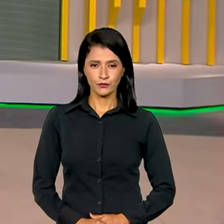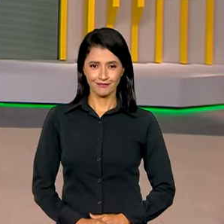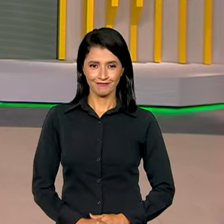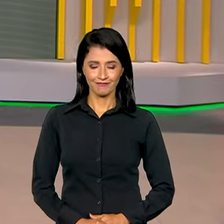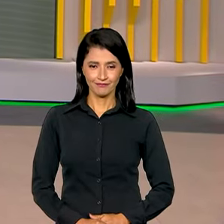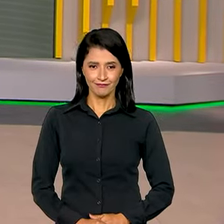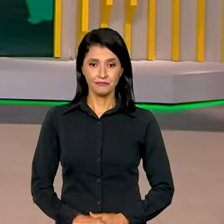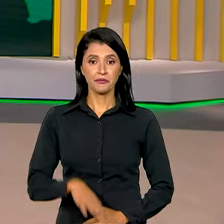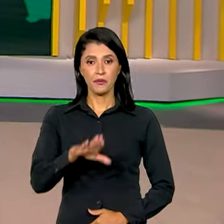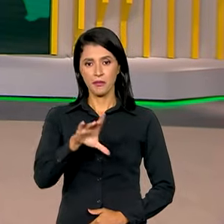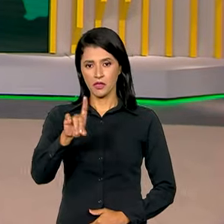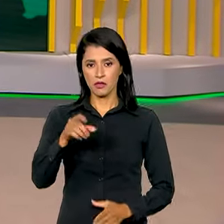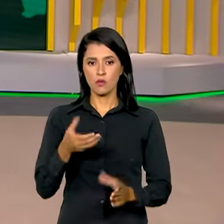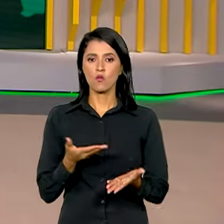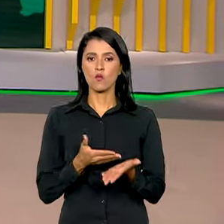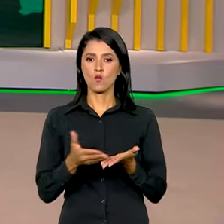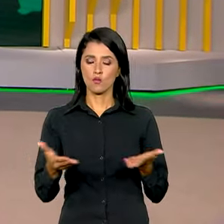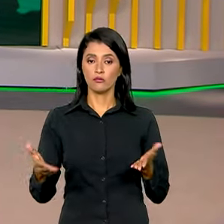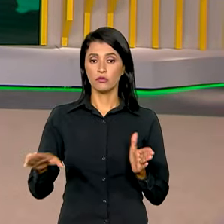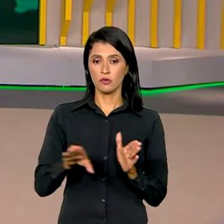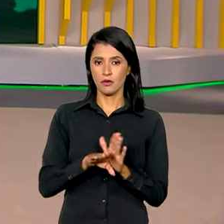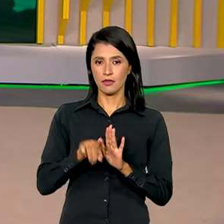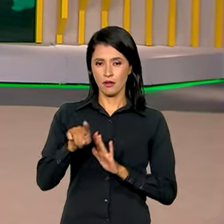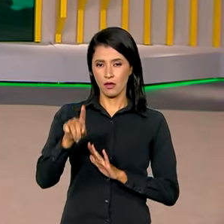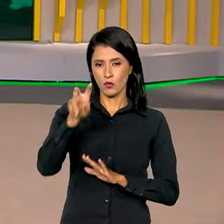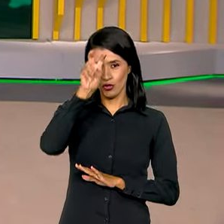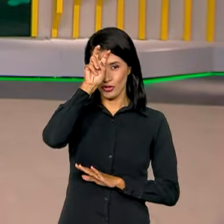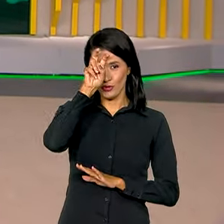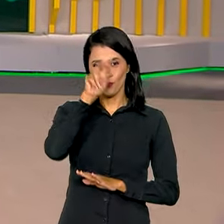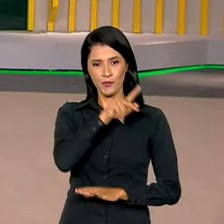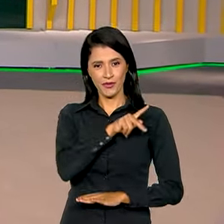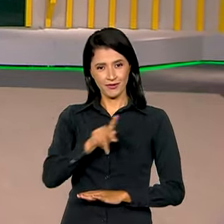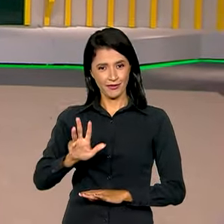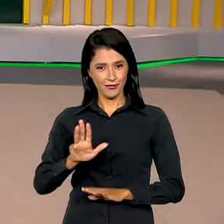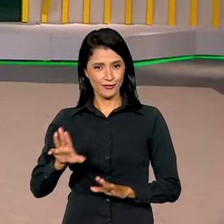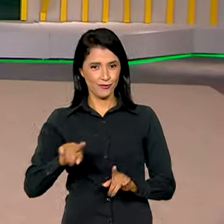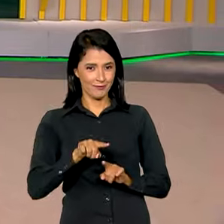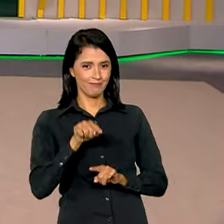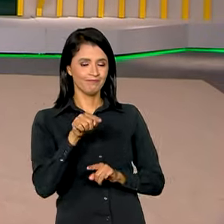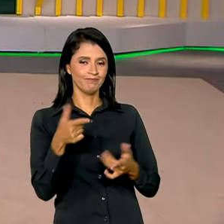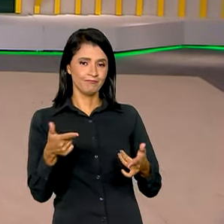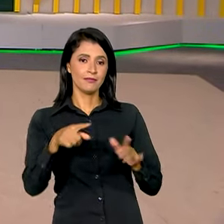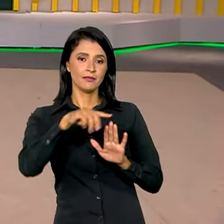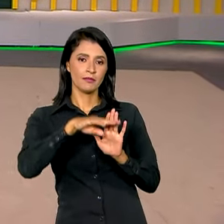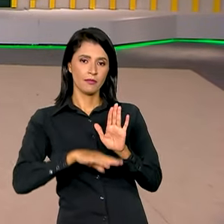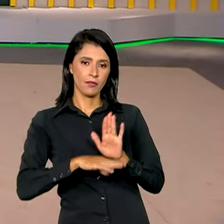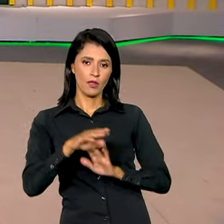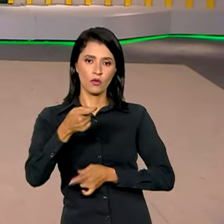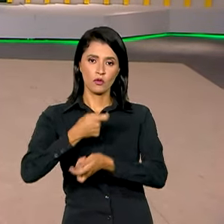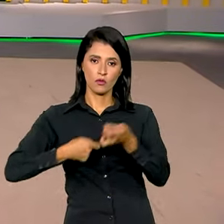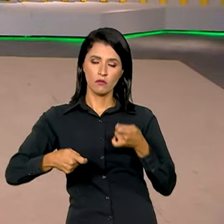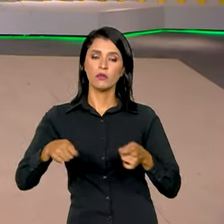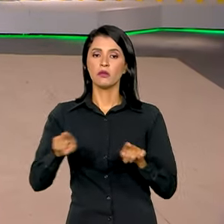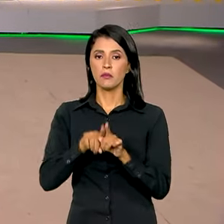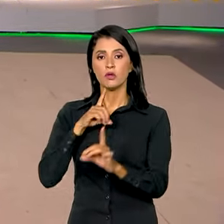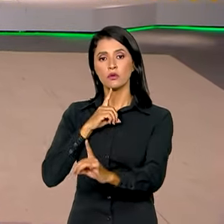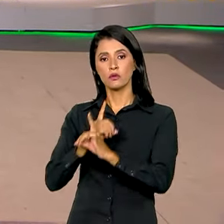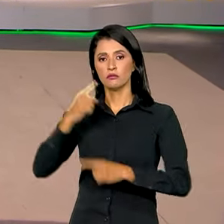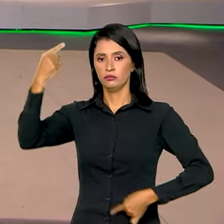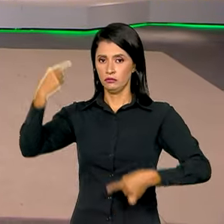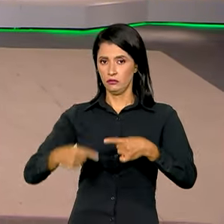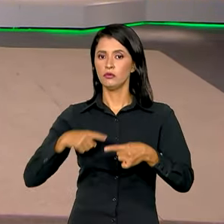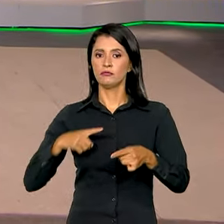E o Brasil em Dia começa com a chegada do presidente Lula ao Egito. Além da agenda econômica, encontros políticos estão entre os